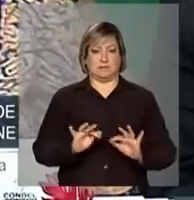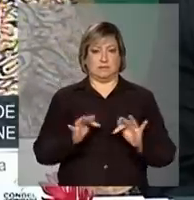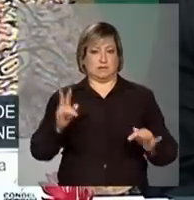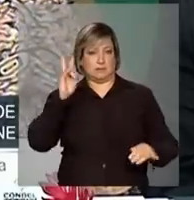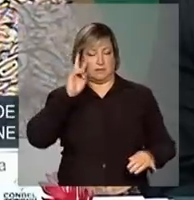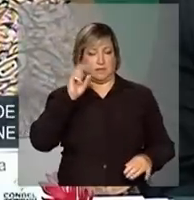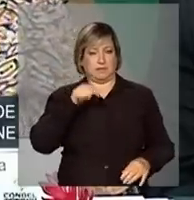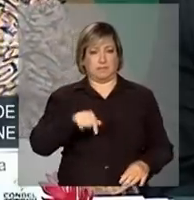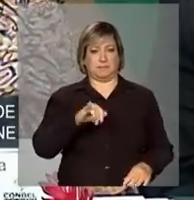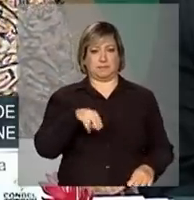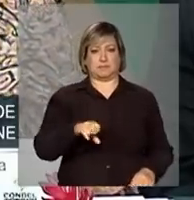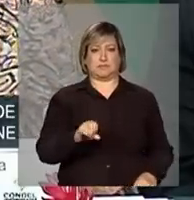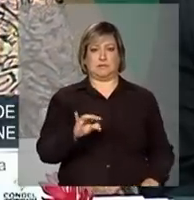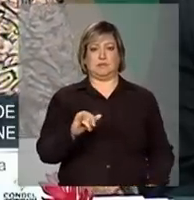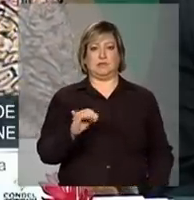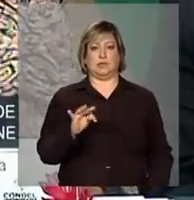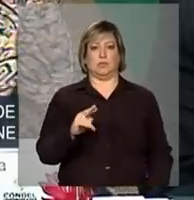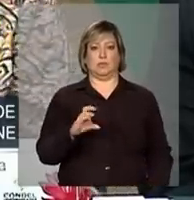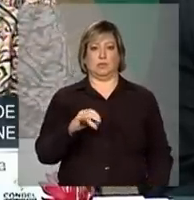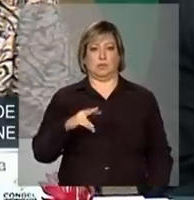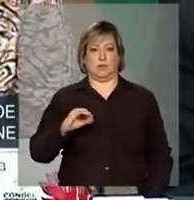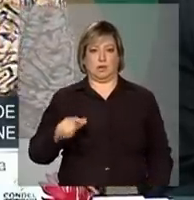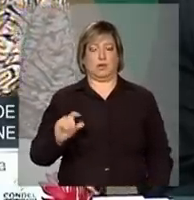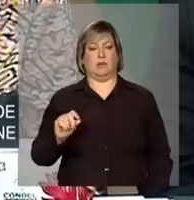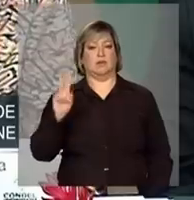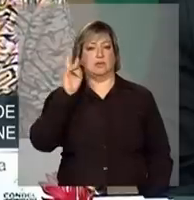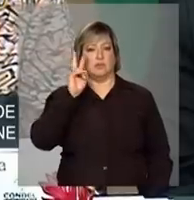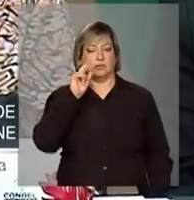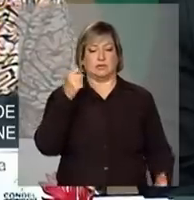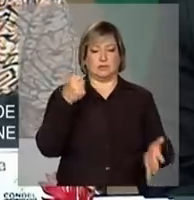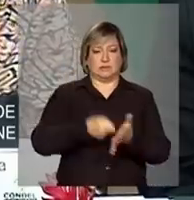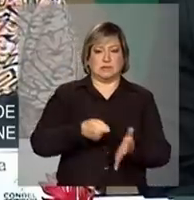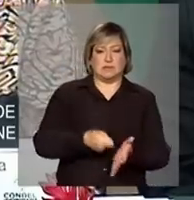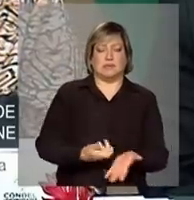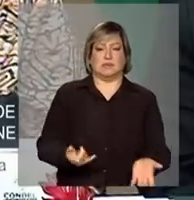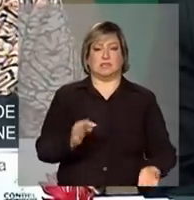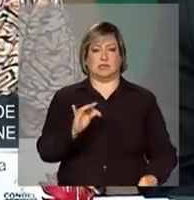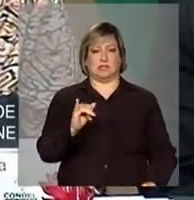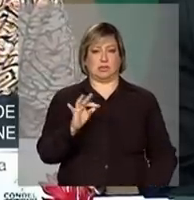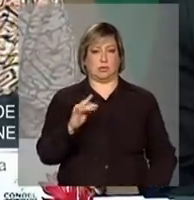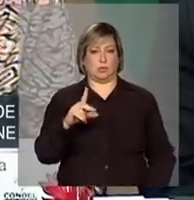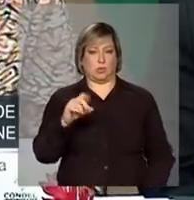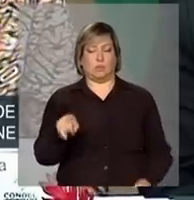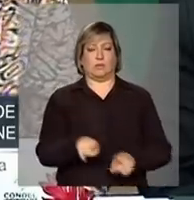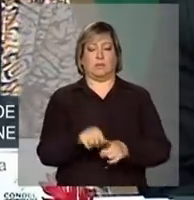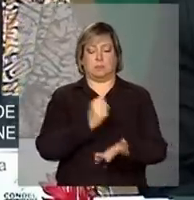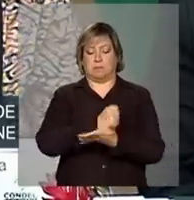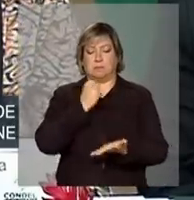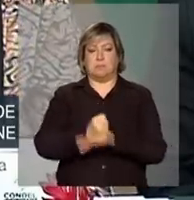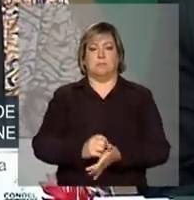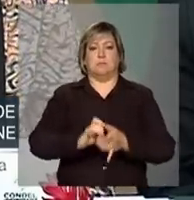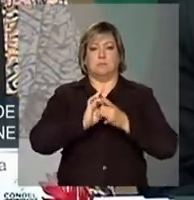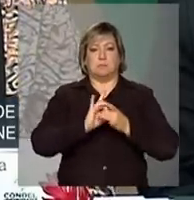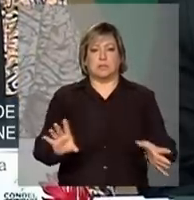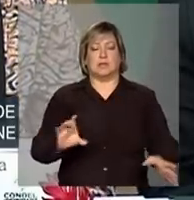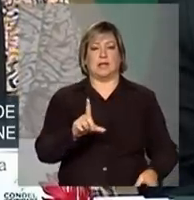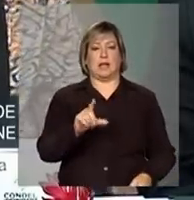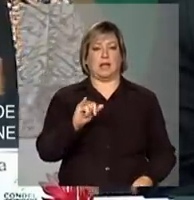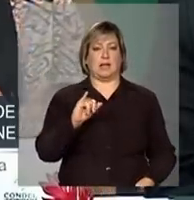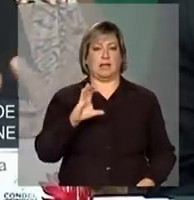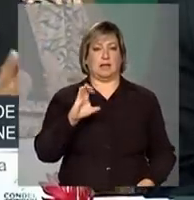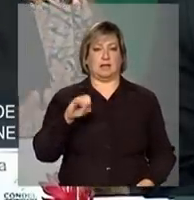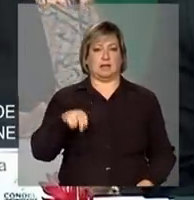institucional no que se refere à exigência de titularidade, licenciamento ambiental e todas as outras,